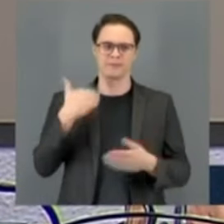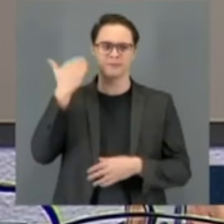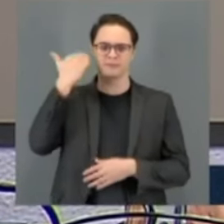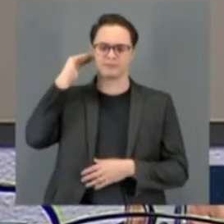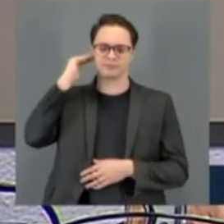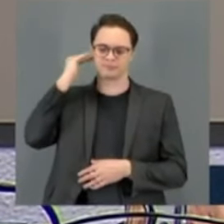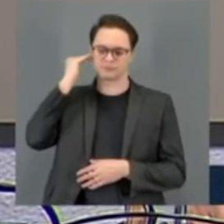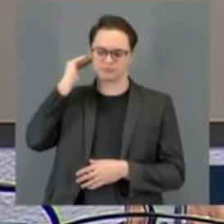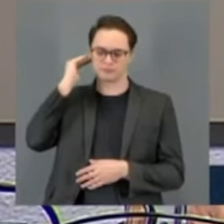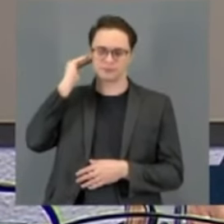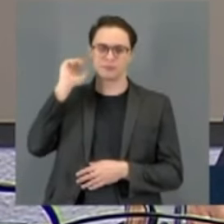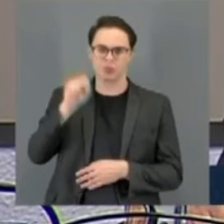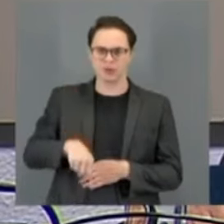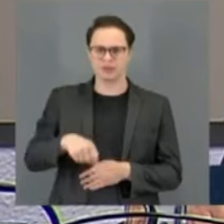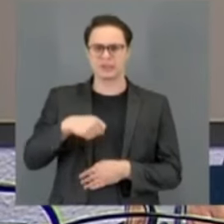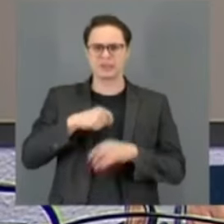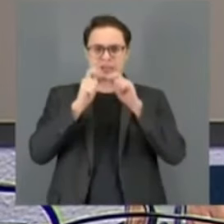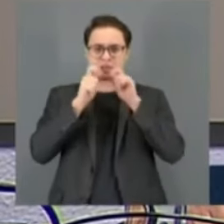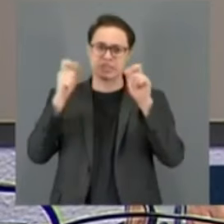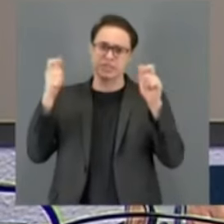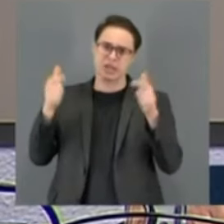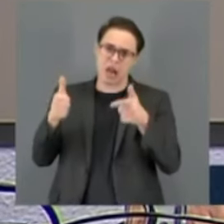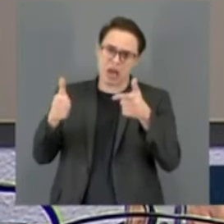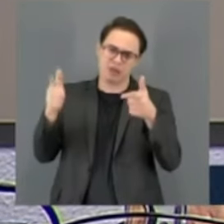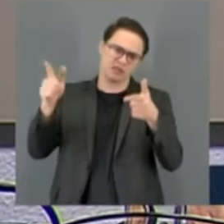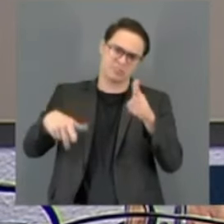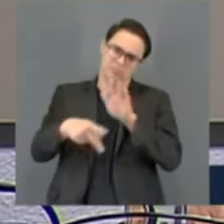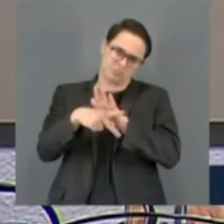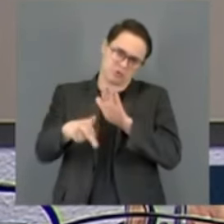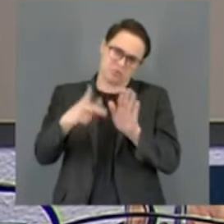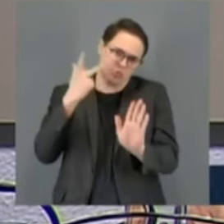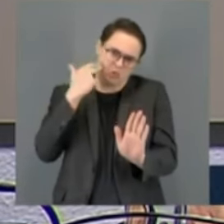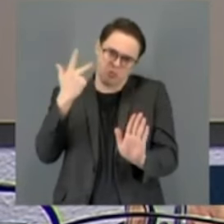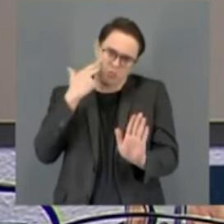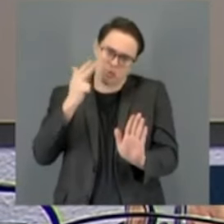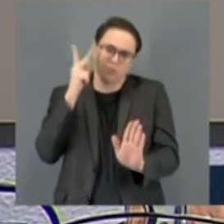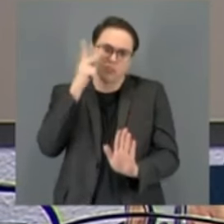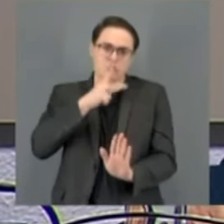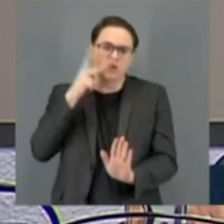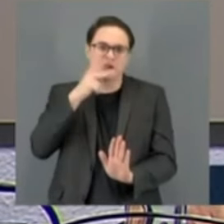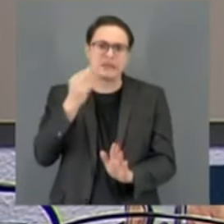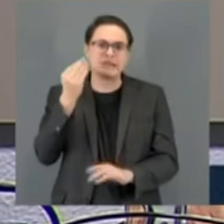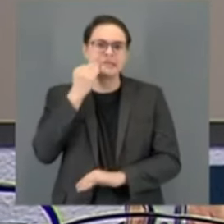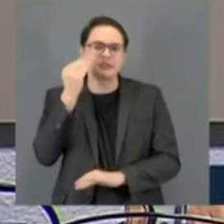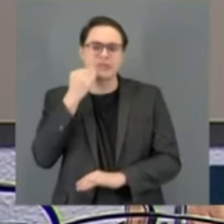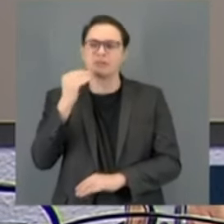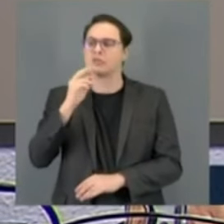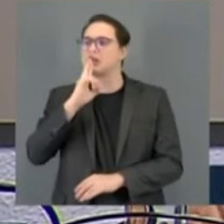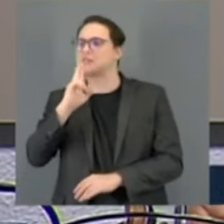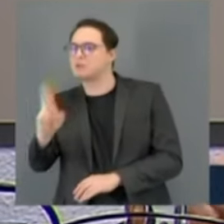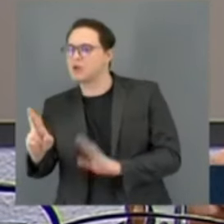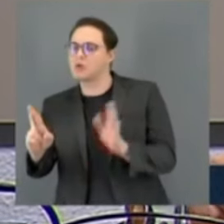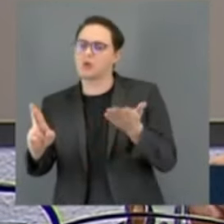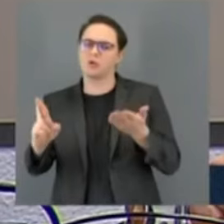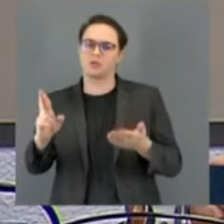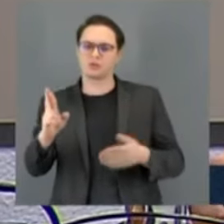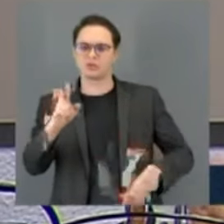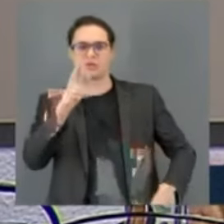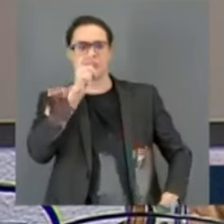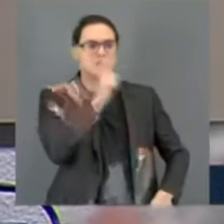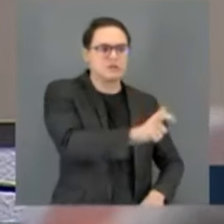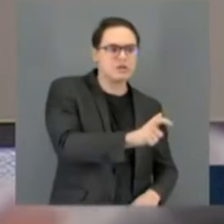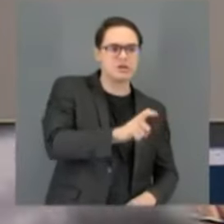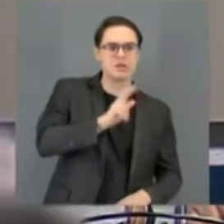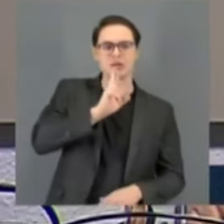que a crítica é do jogo. Você tentar refutar a teoria, as